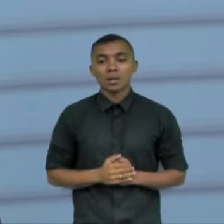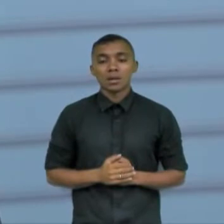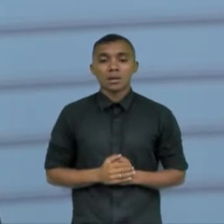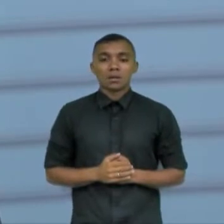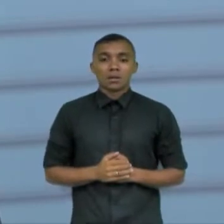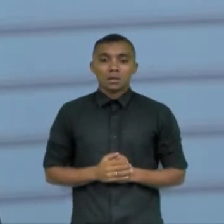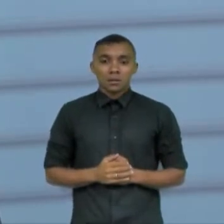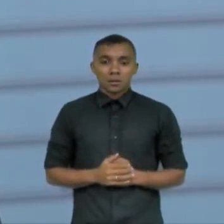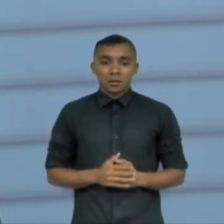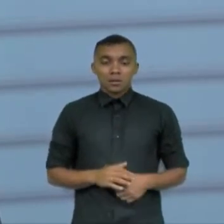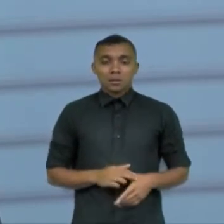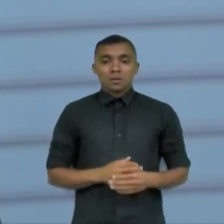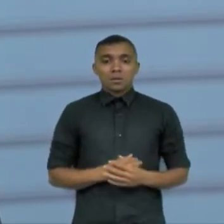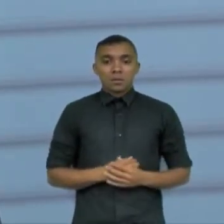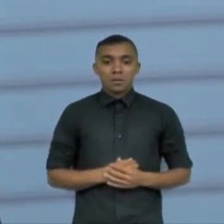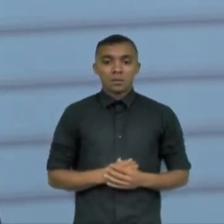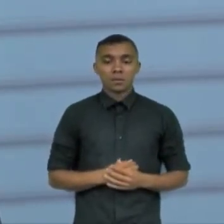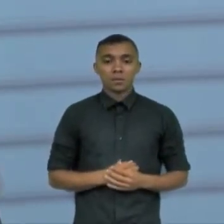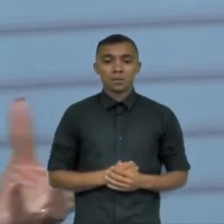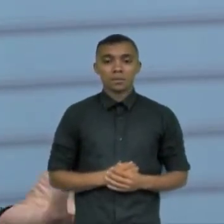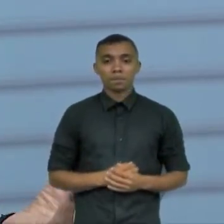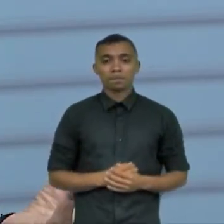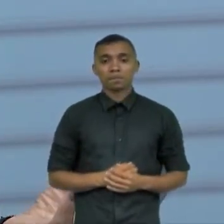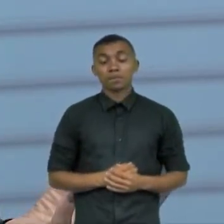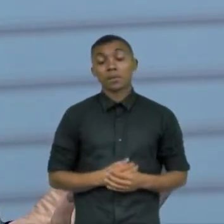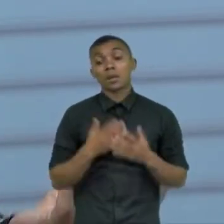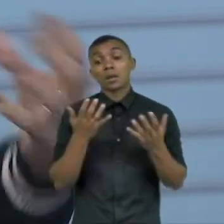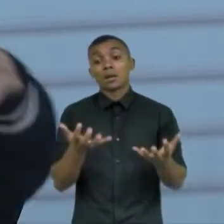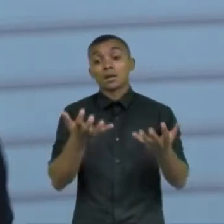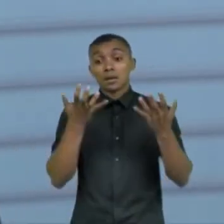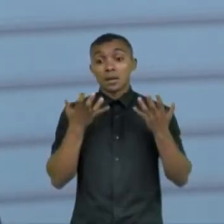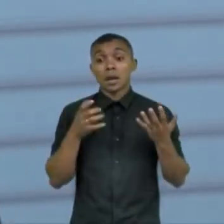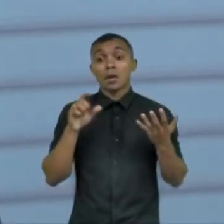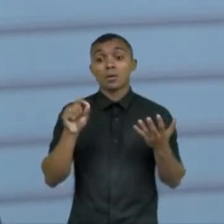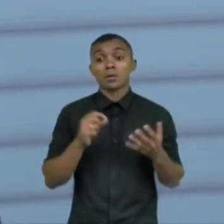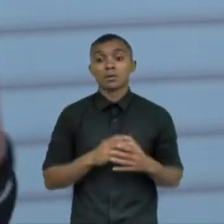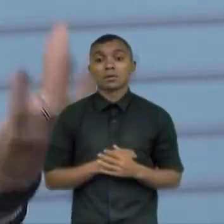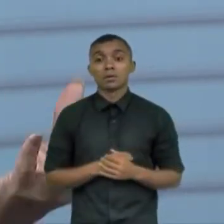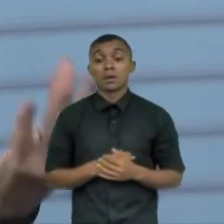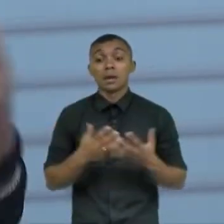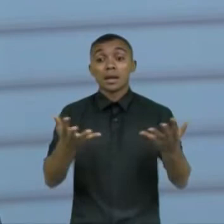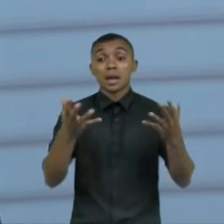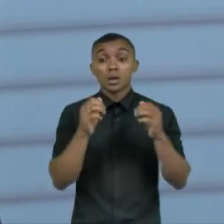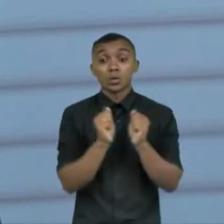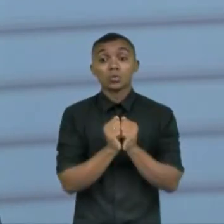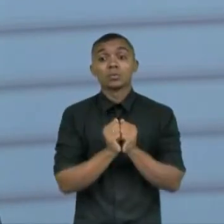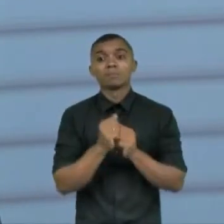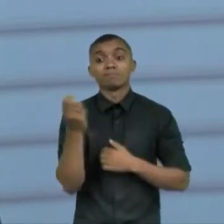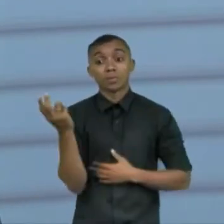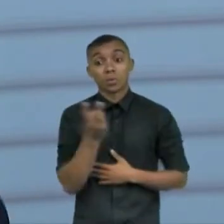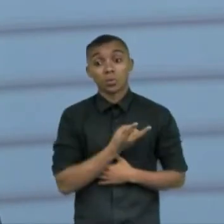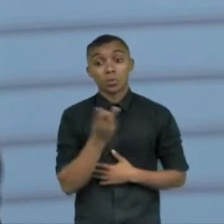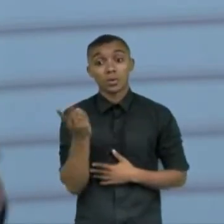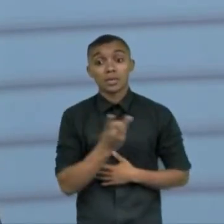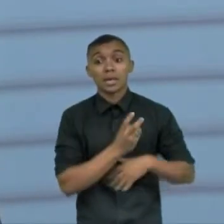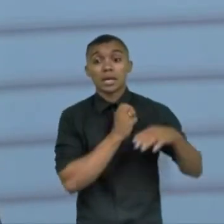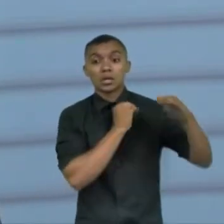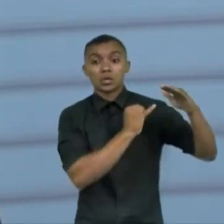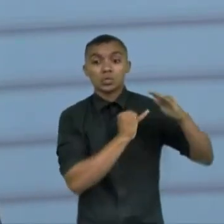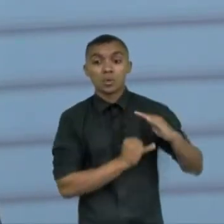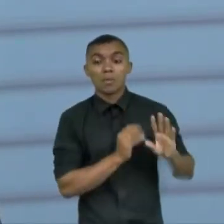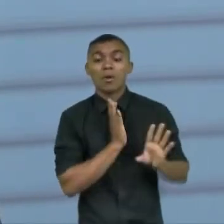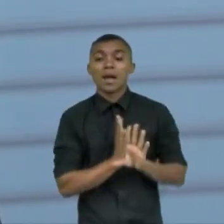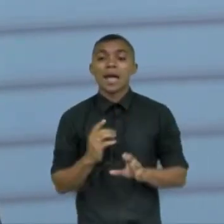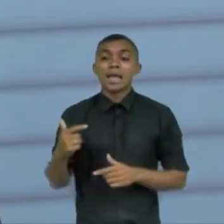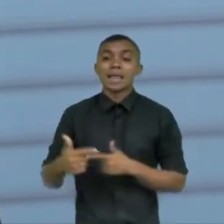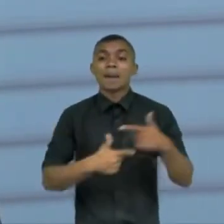e nós buscamos também trazer os dois órgãos as duas instituições para trabalhar em